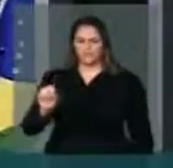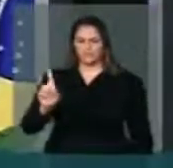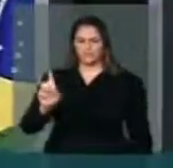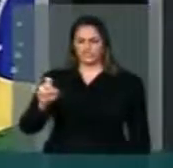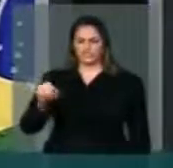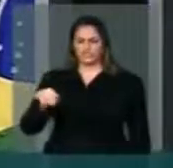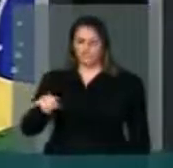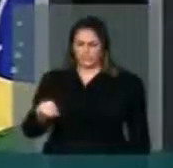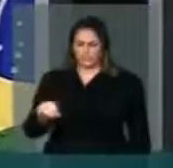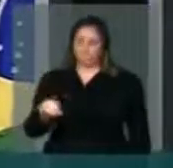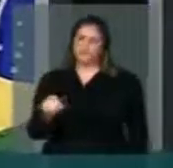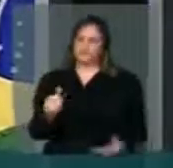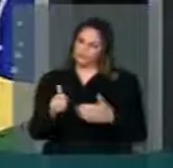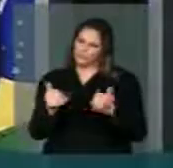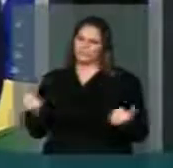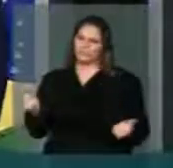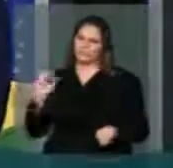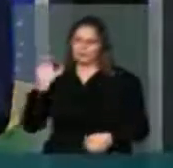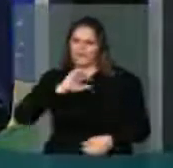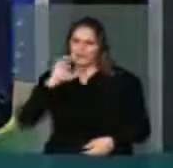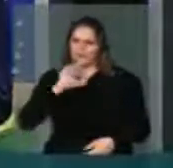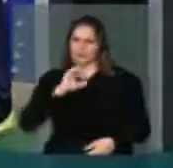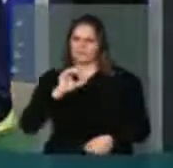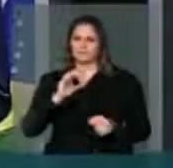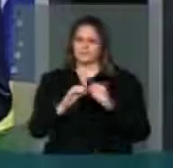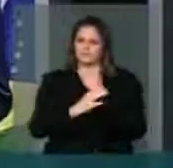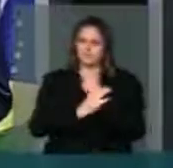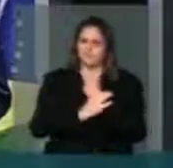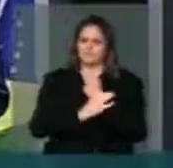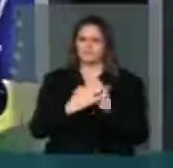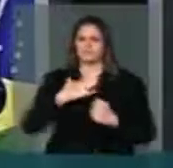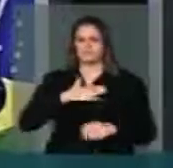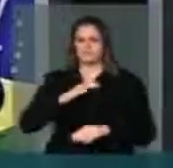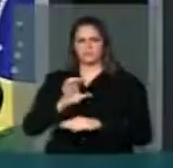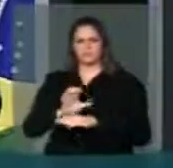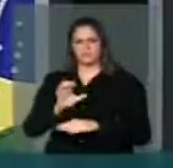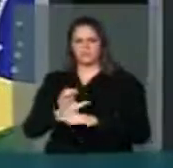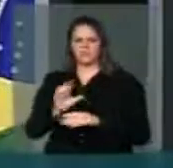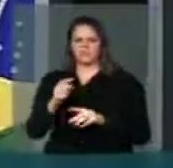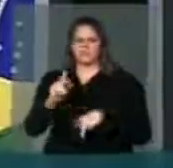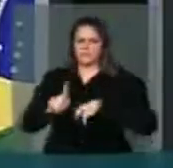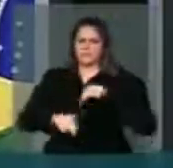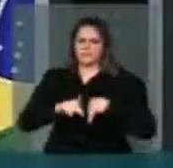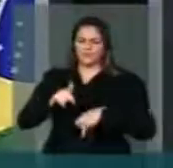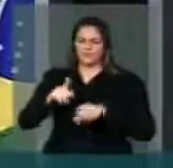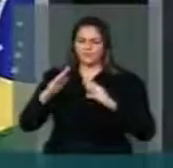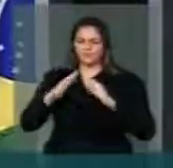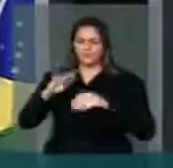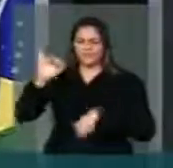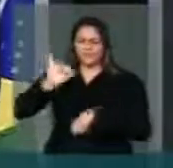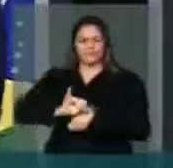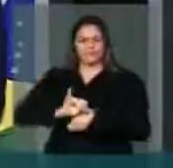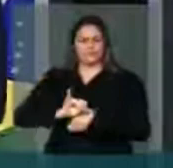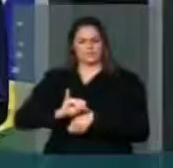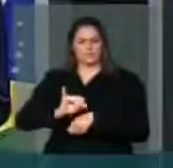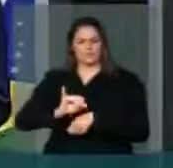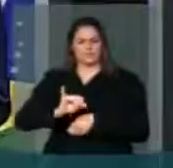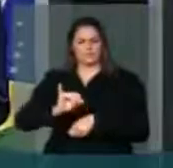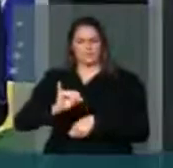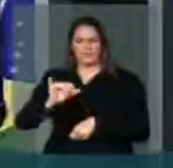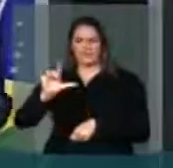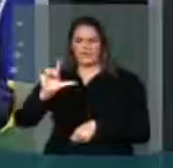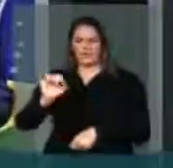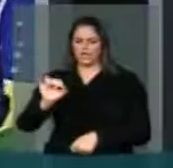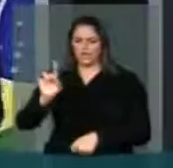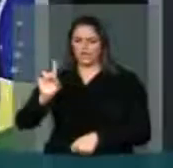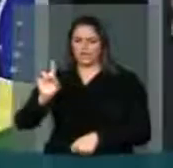uma maior segurança ao nosso Estado, porque a população da capital, do Estado do Maranhão, os Lodovicenses,